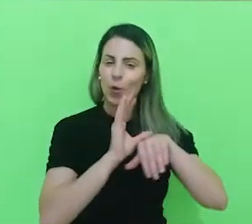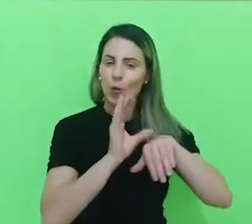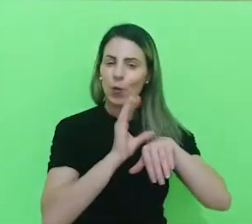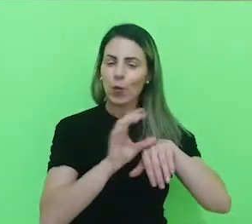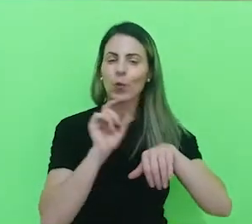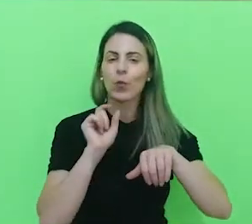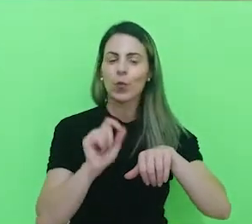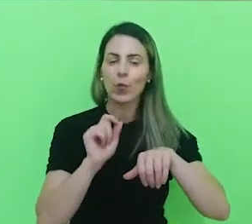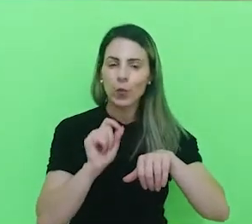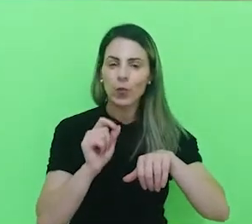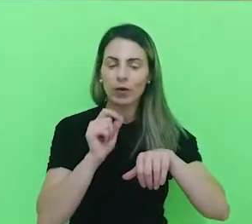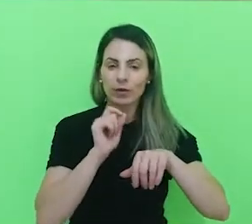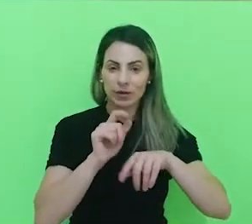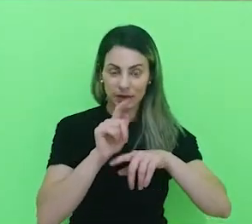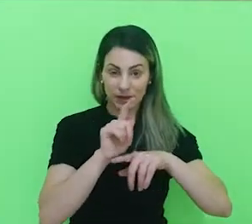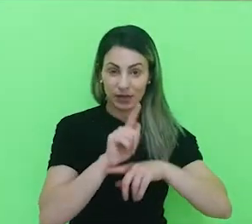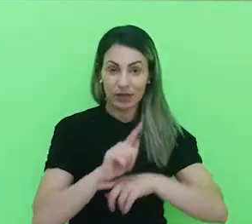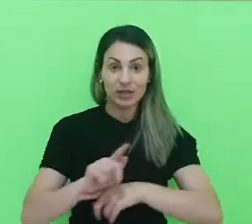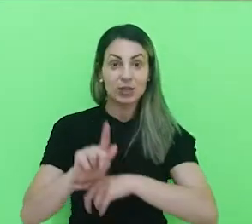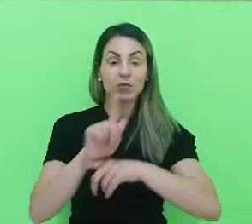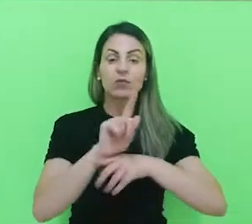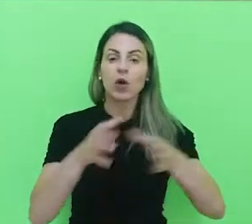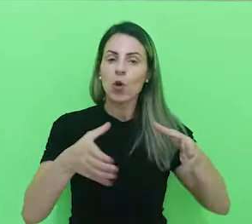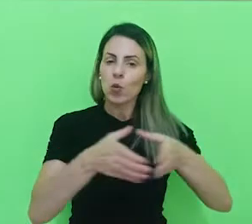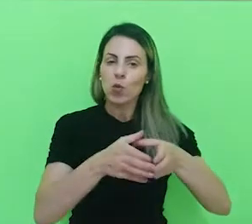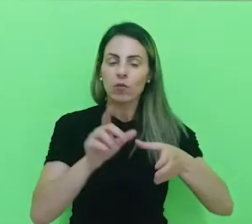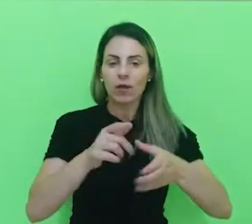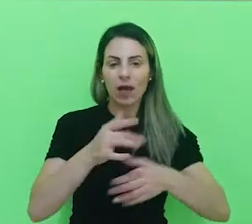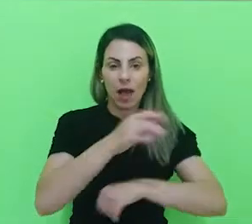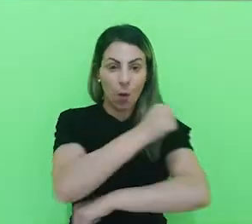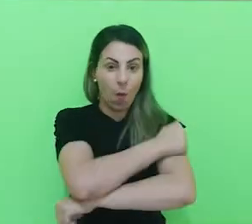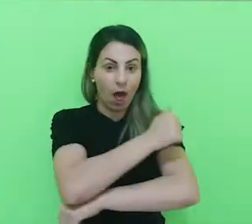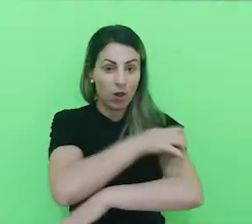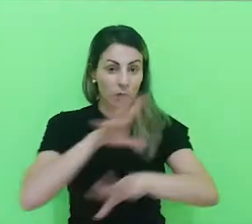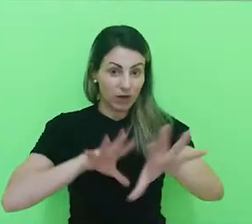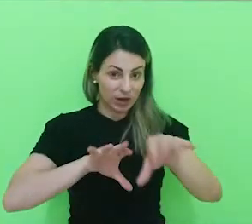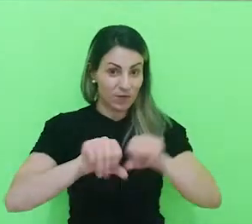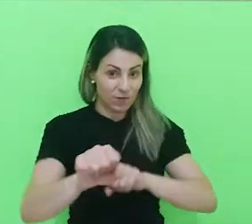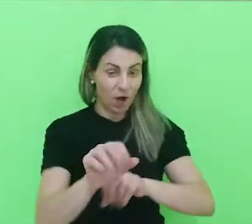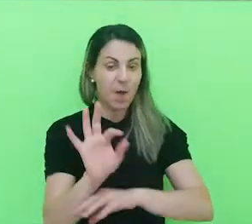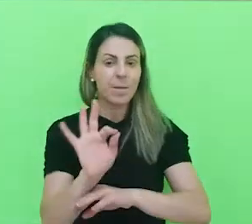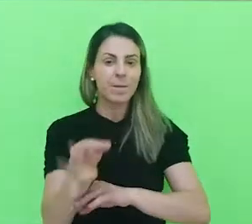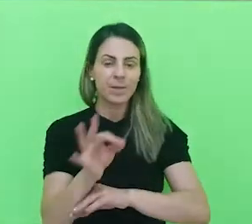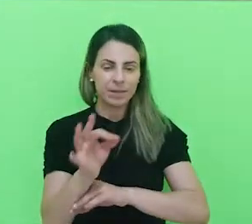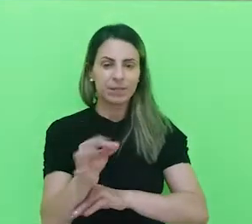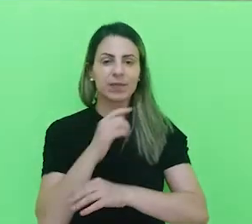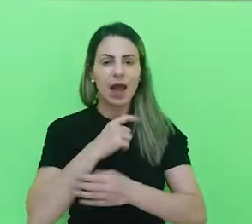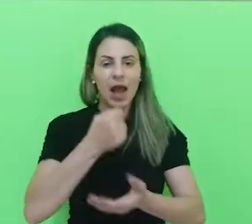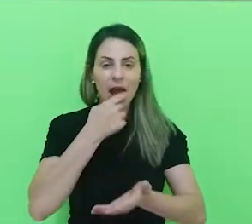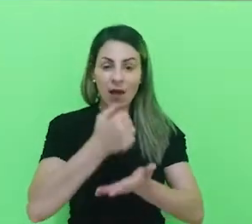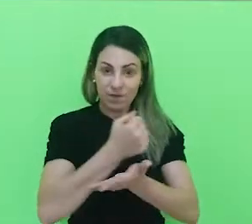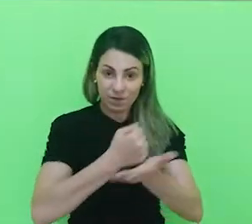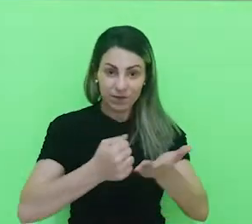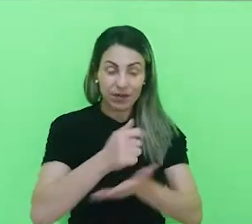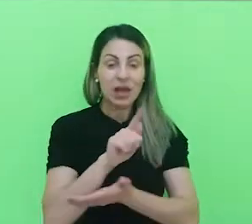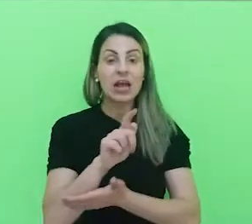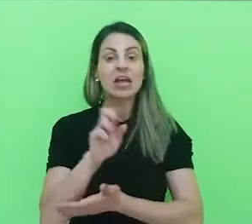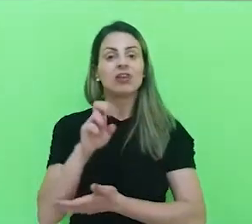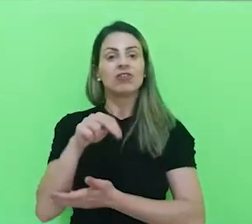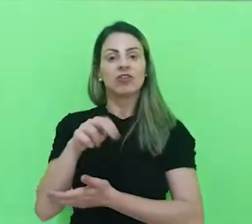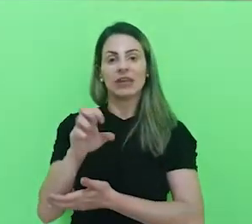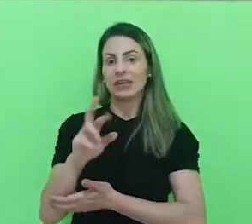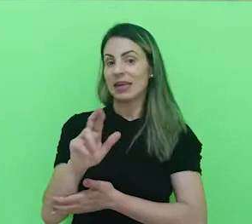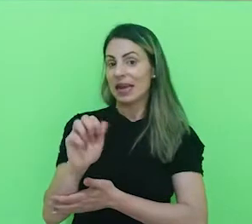generalista, ou seja, o farmacêutico, o aluno que se forma, ele se forma um farmacêutico generalista,